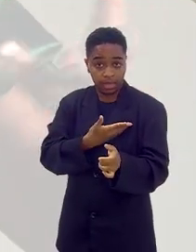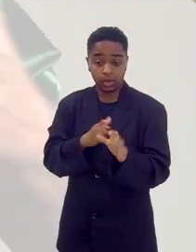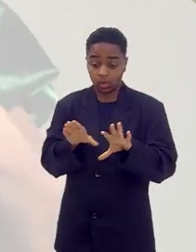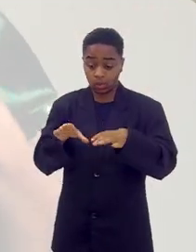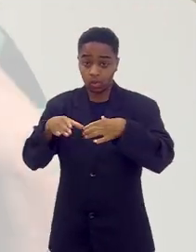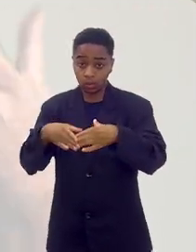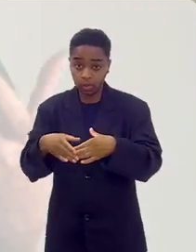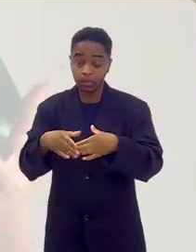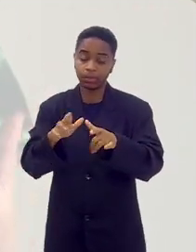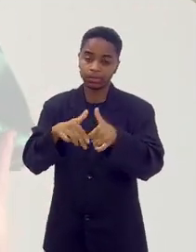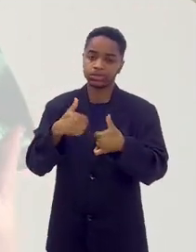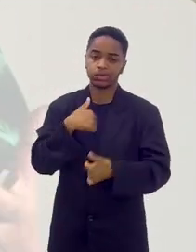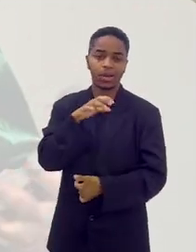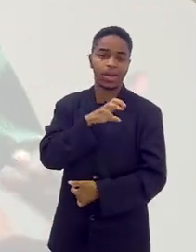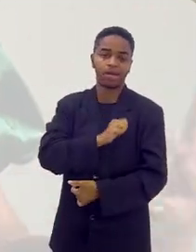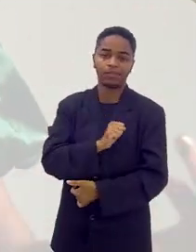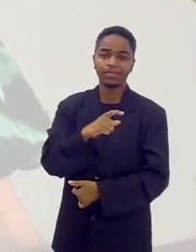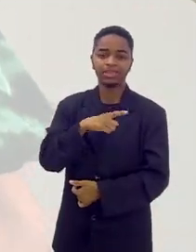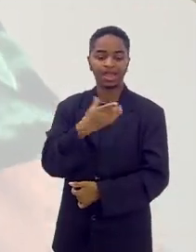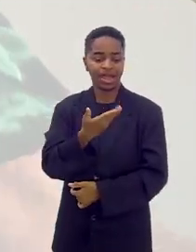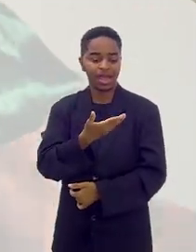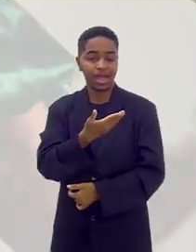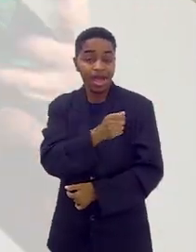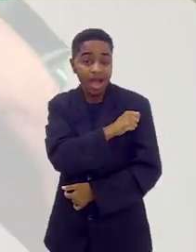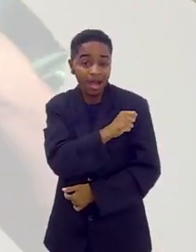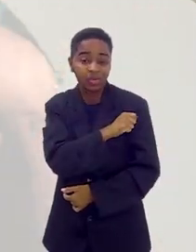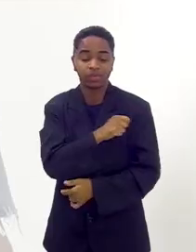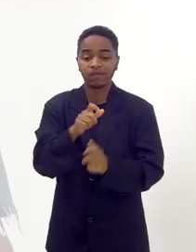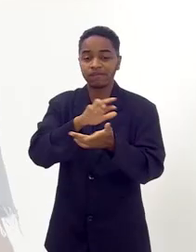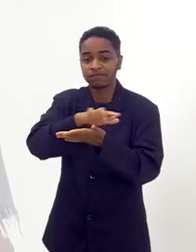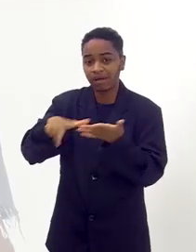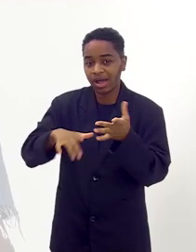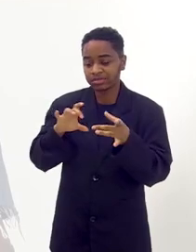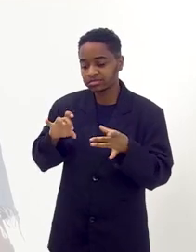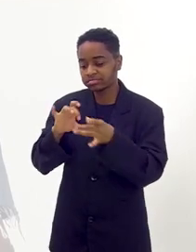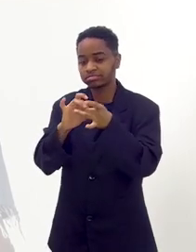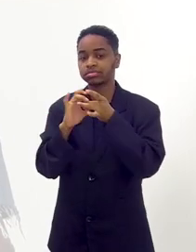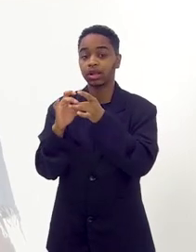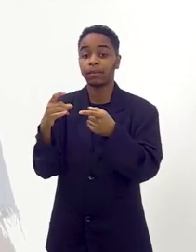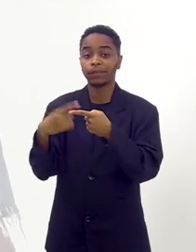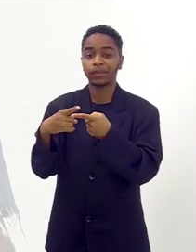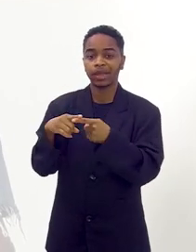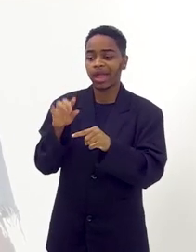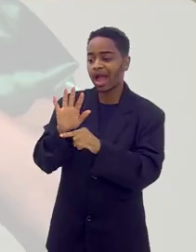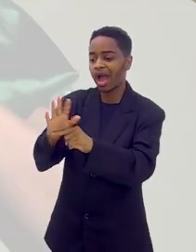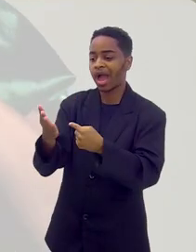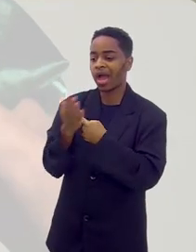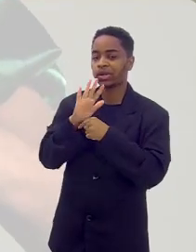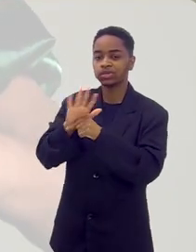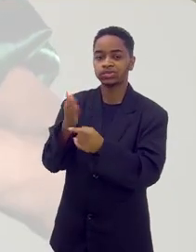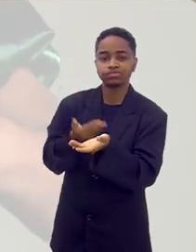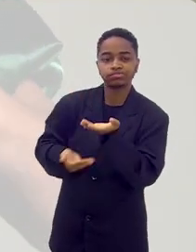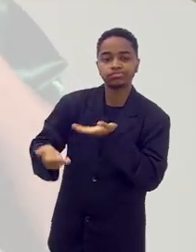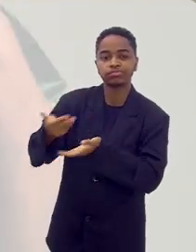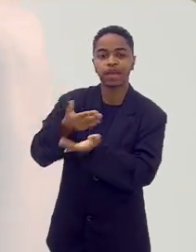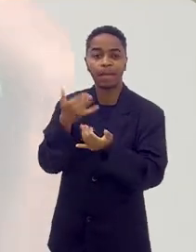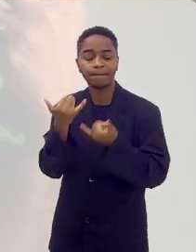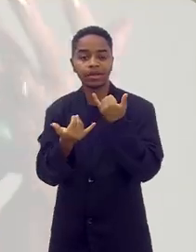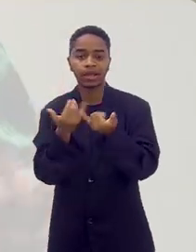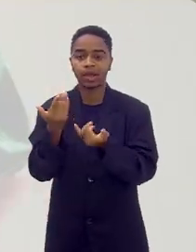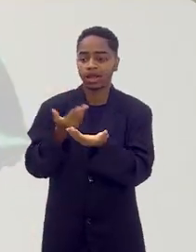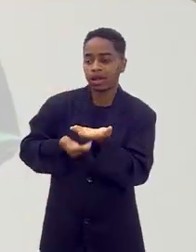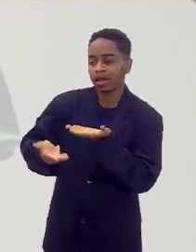grupo de dança, companhia, por isso que eu amo tanto ter tantas alunas, tanto o grupo como a companhia, uma ajudando a outra, uma